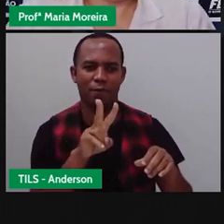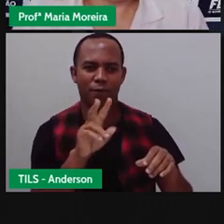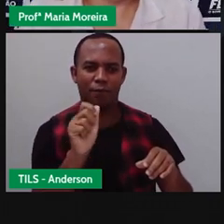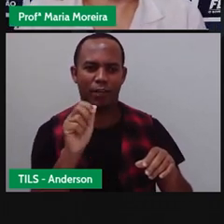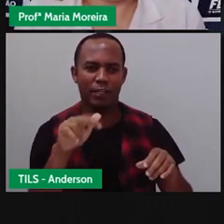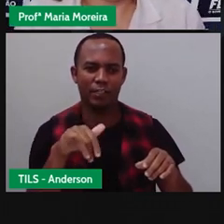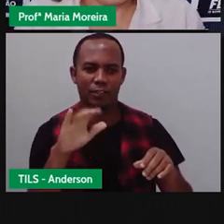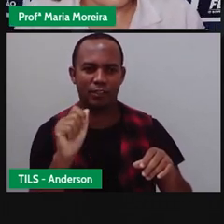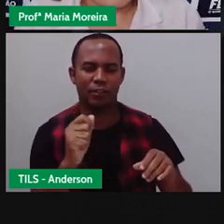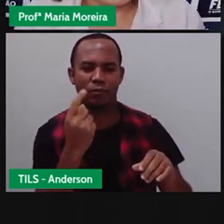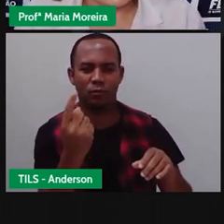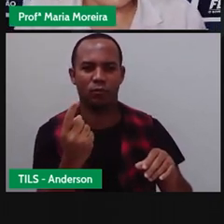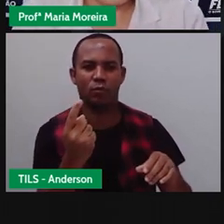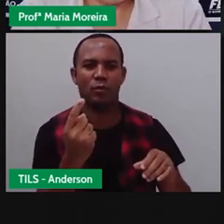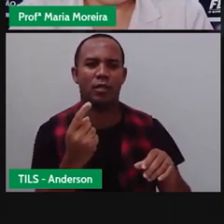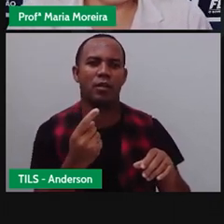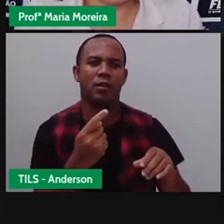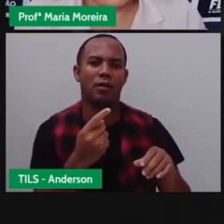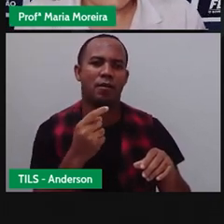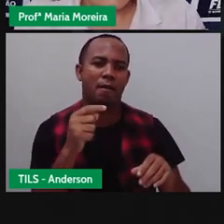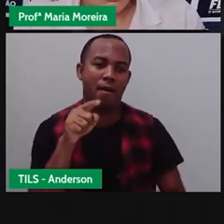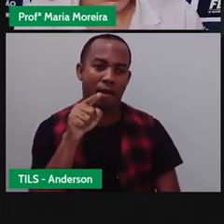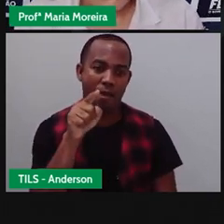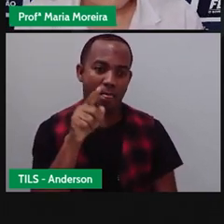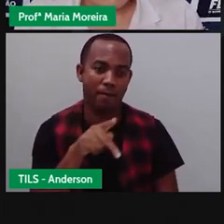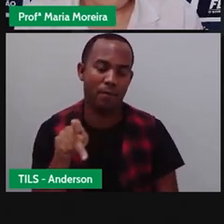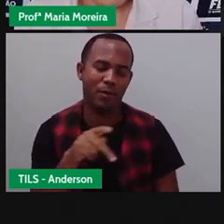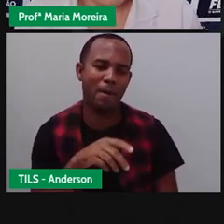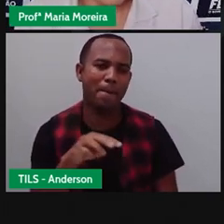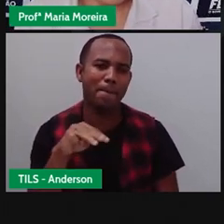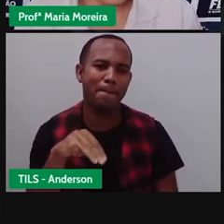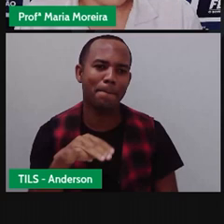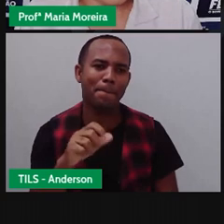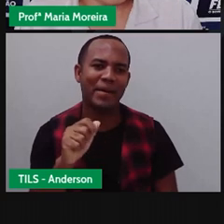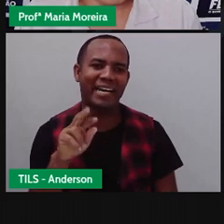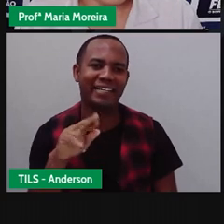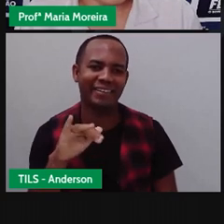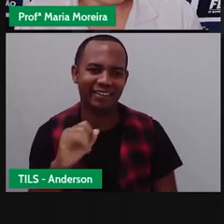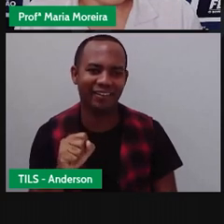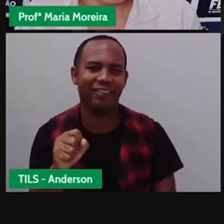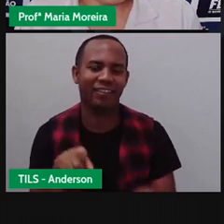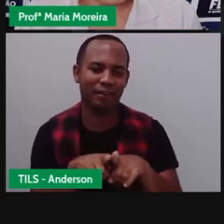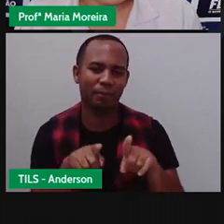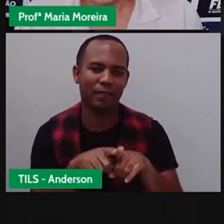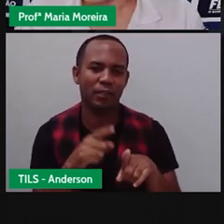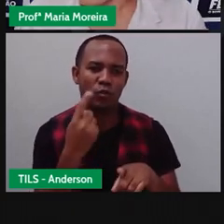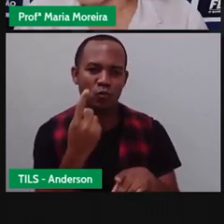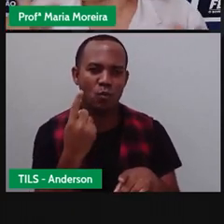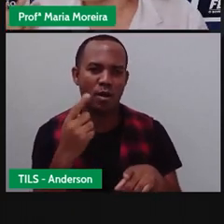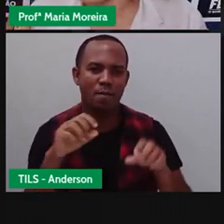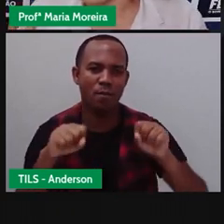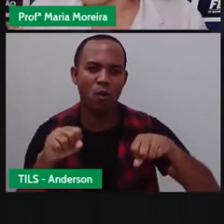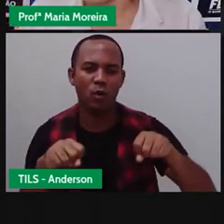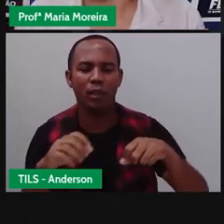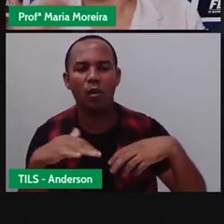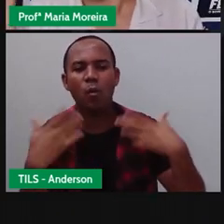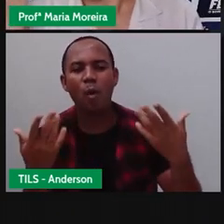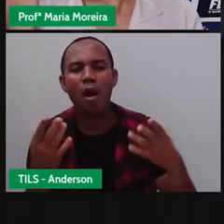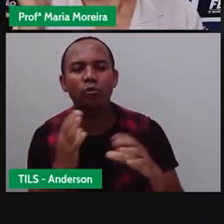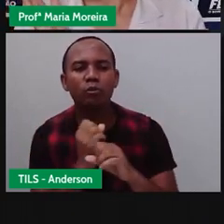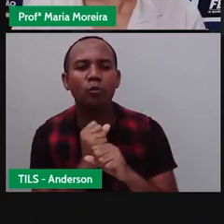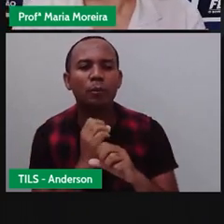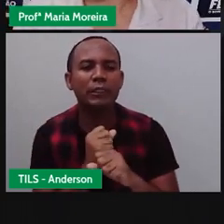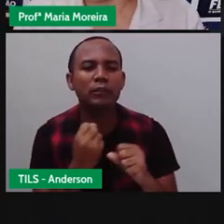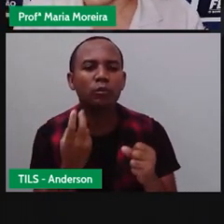pneus ao total teríamos, dizer, somando as três motos? E aí, você consegue desenvolver esse problema? E qual outro problema eu posso